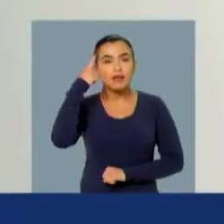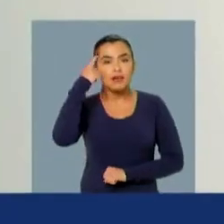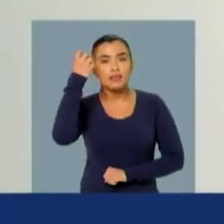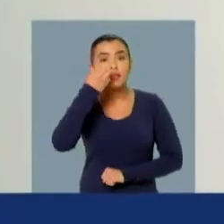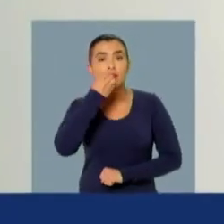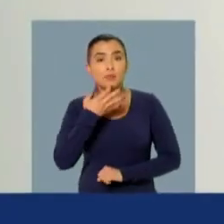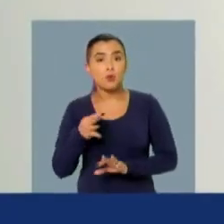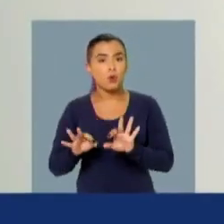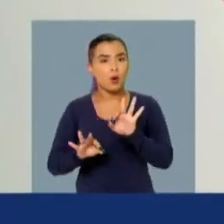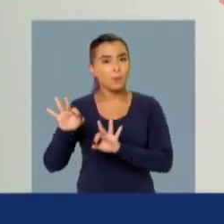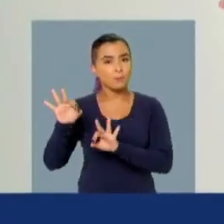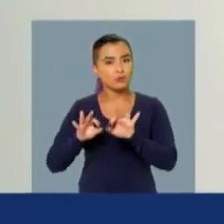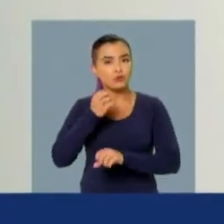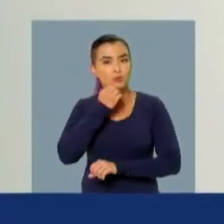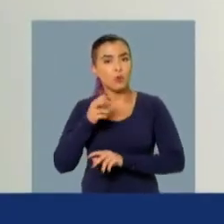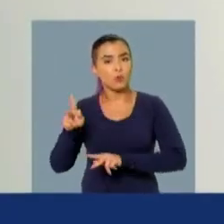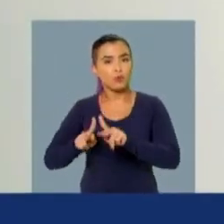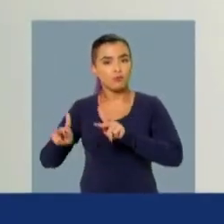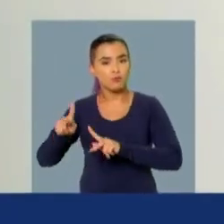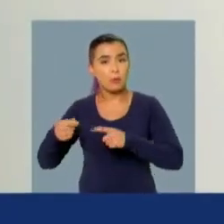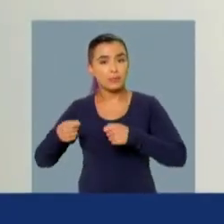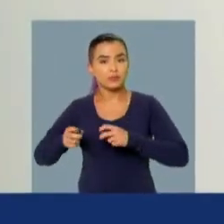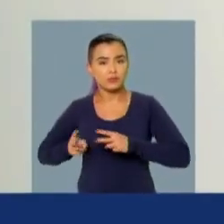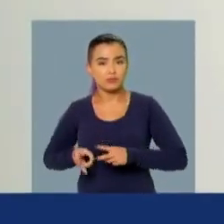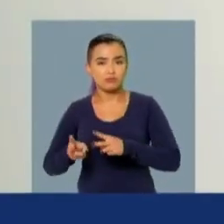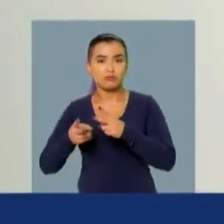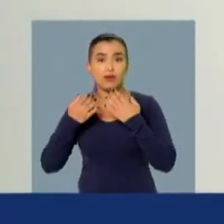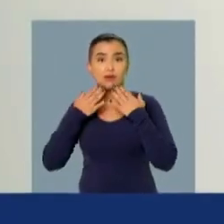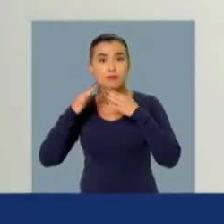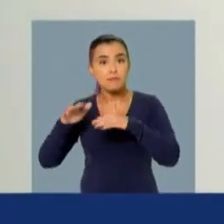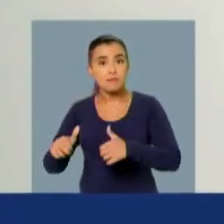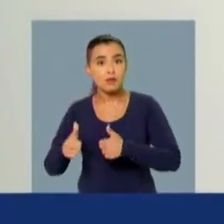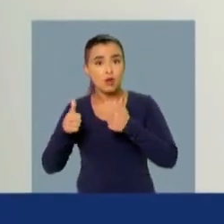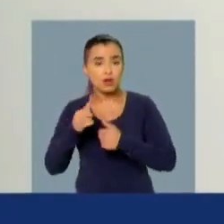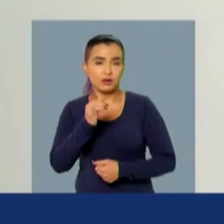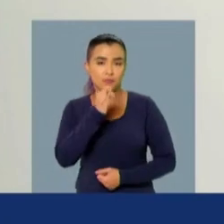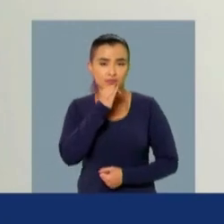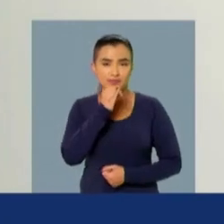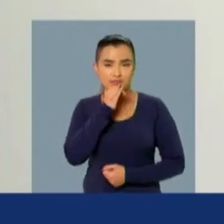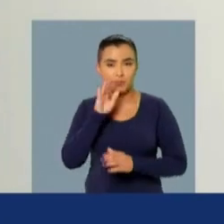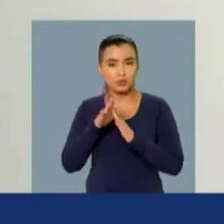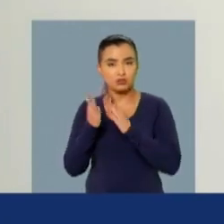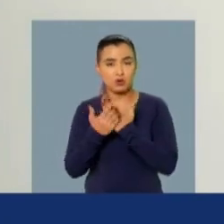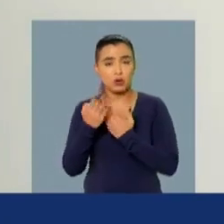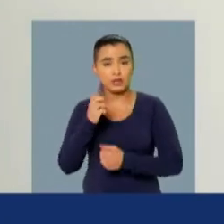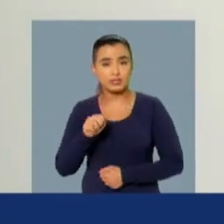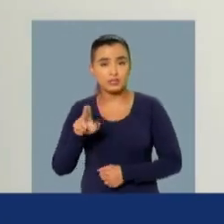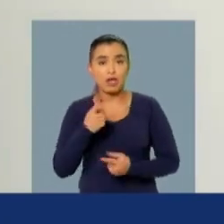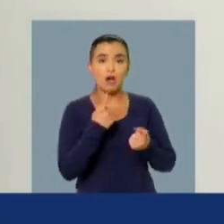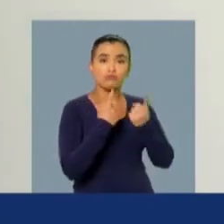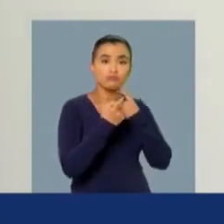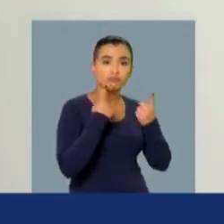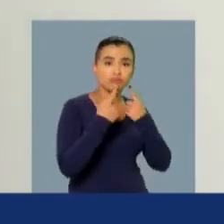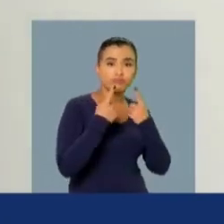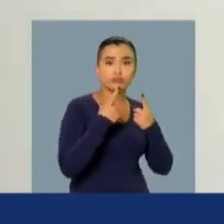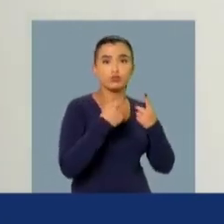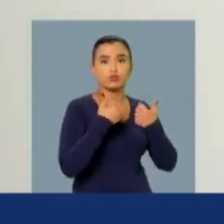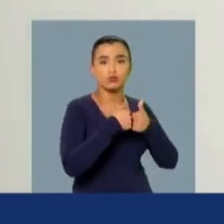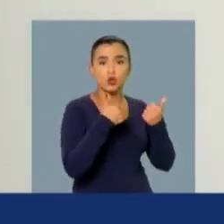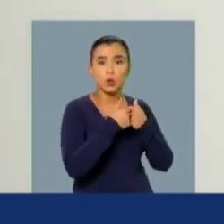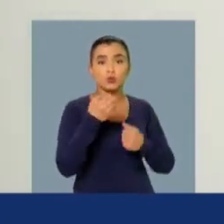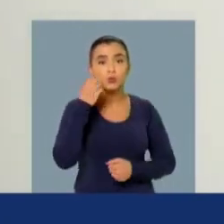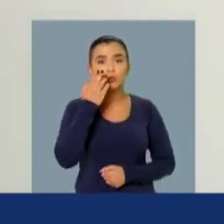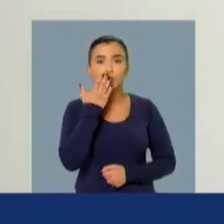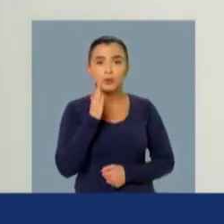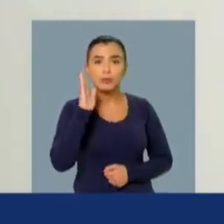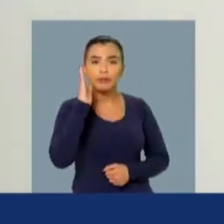Ideia boa, projeto bom pro povo, a gente continua e melhora. Tem que ser assim com os céus, corredores de ônibus que o Bruno prometeu e o prefeito